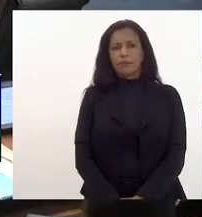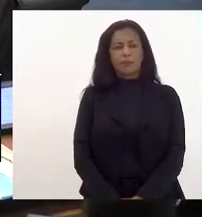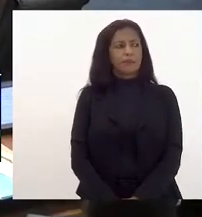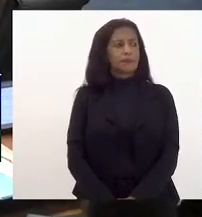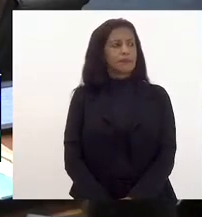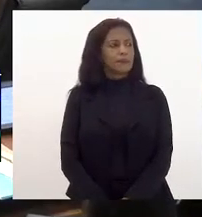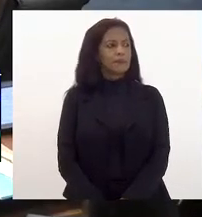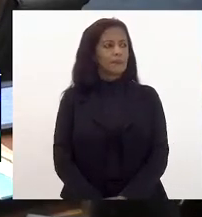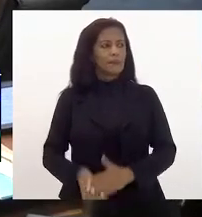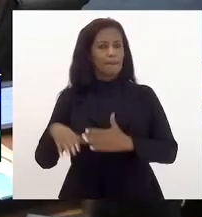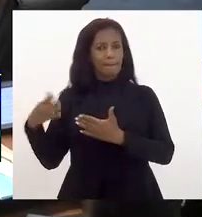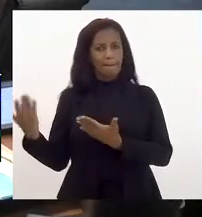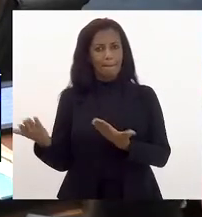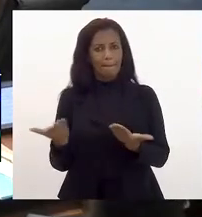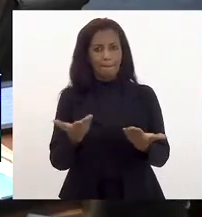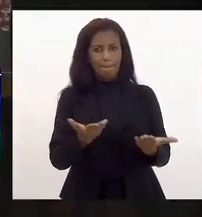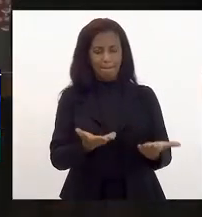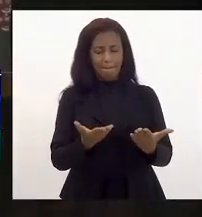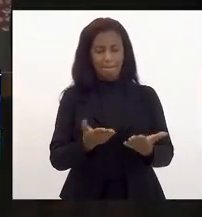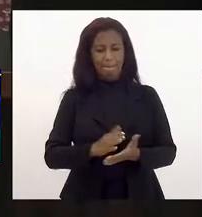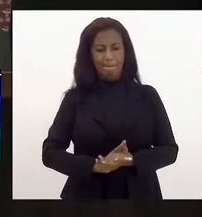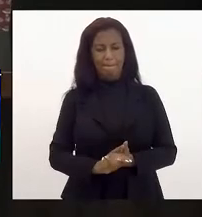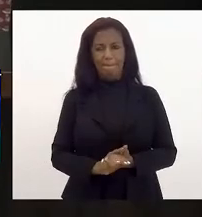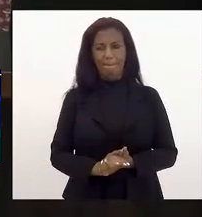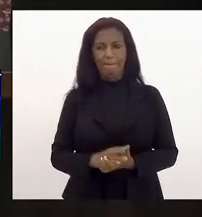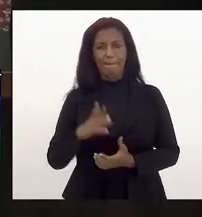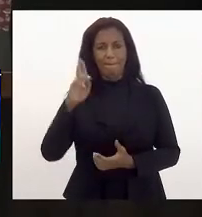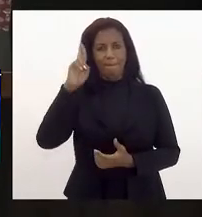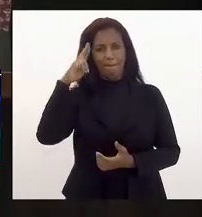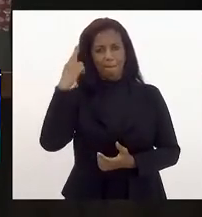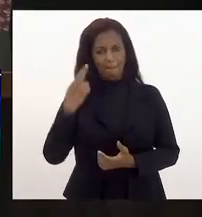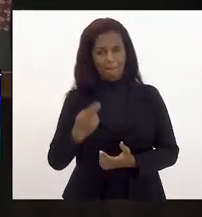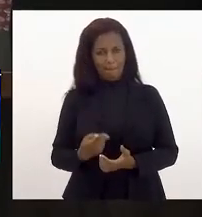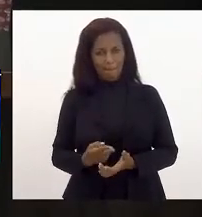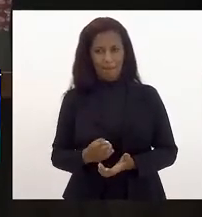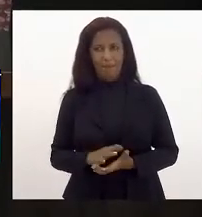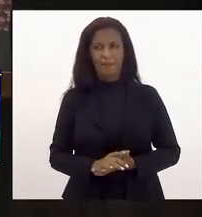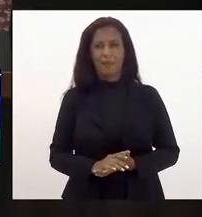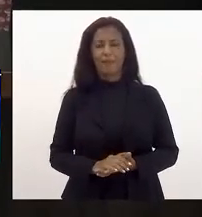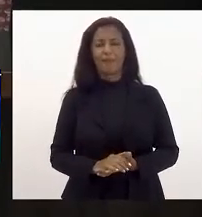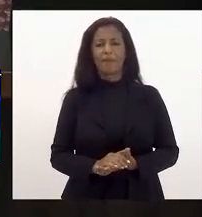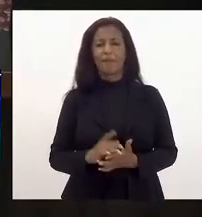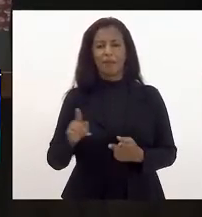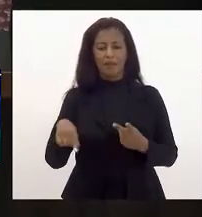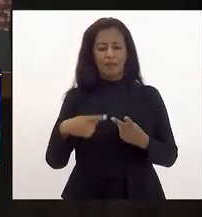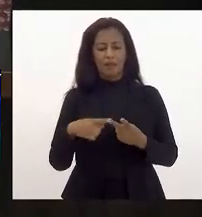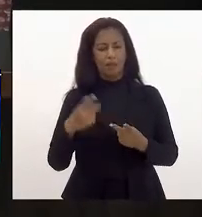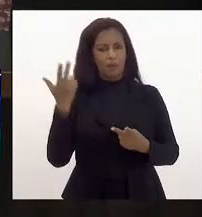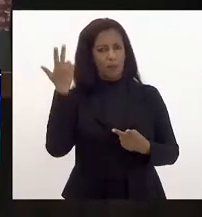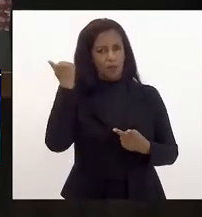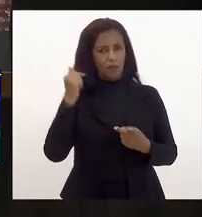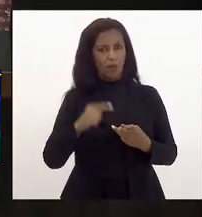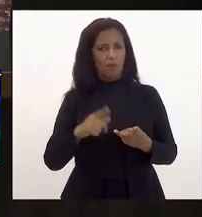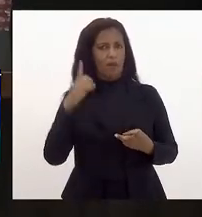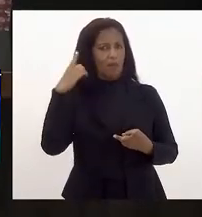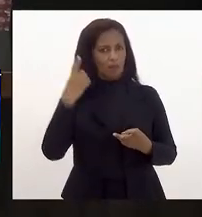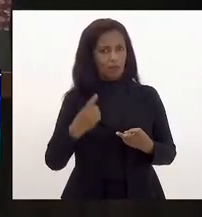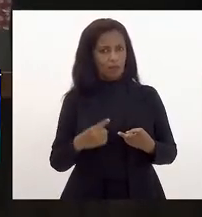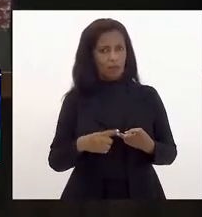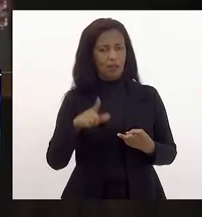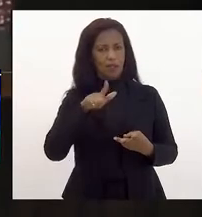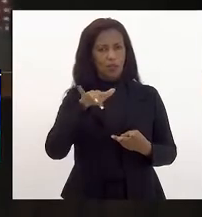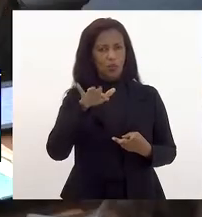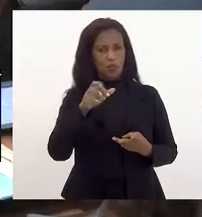próximo próximo próximo próximo oradora deputada Renata em seguida teremos deputada Eleomar Dani Lucinha e Mônica